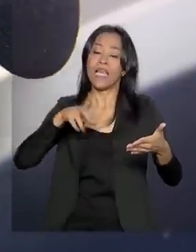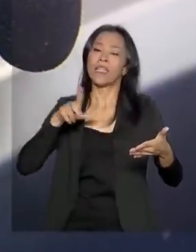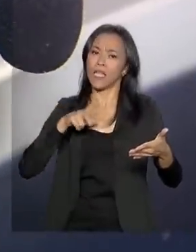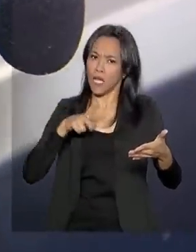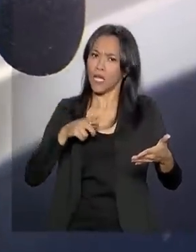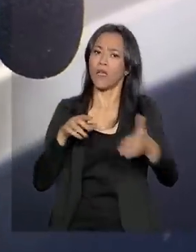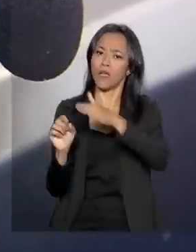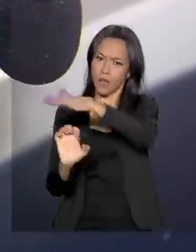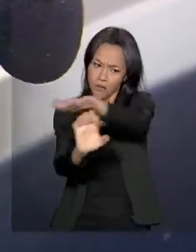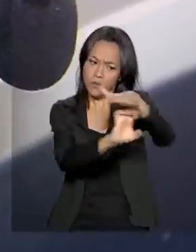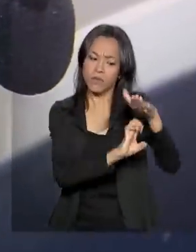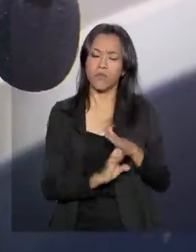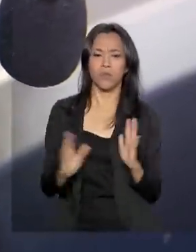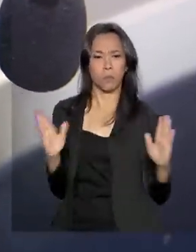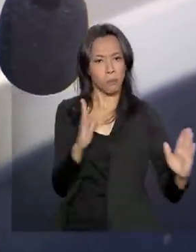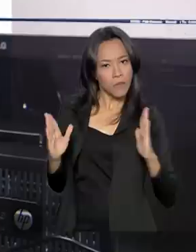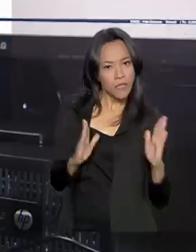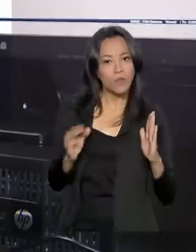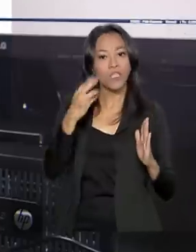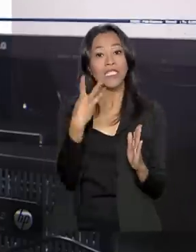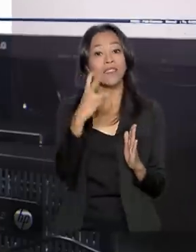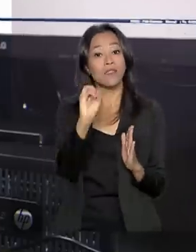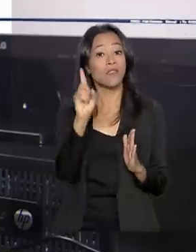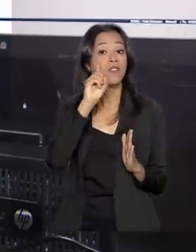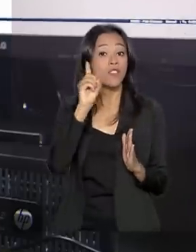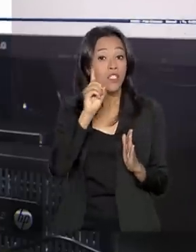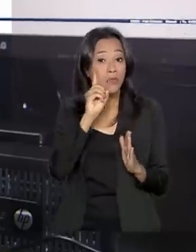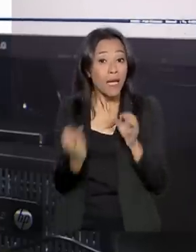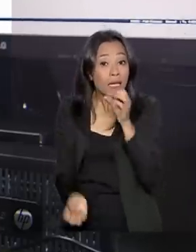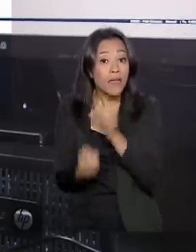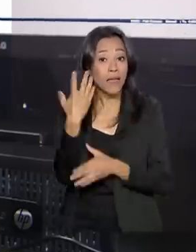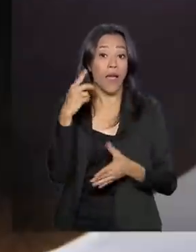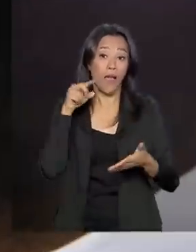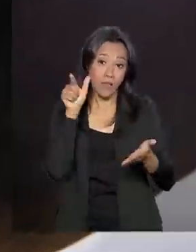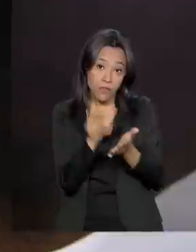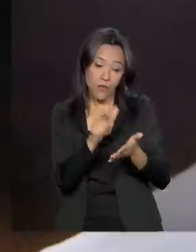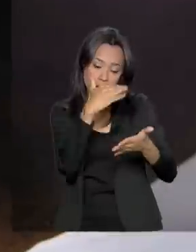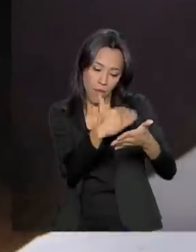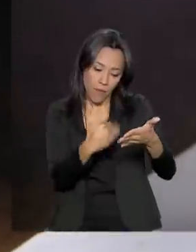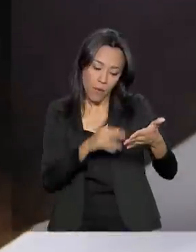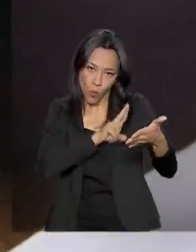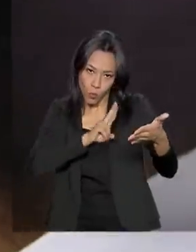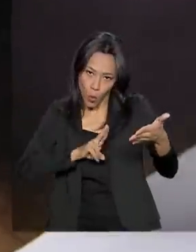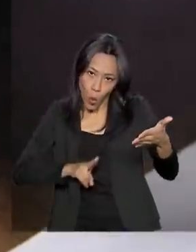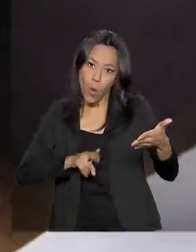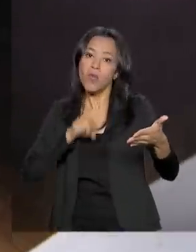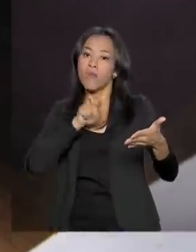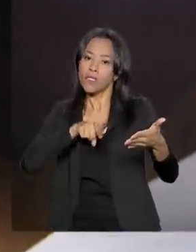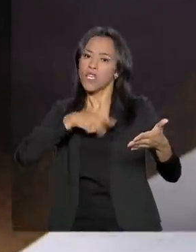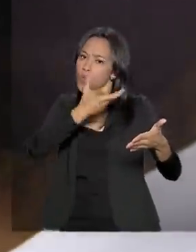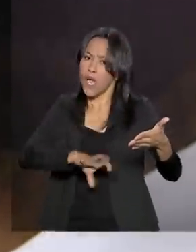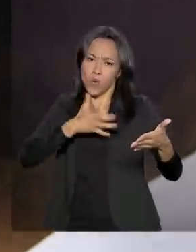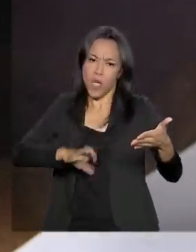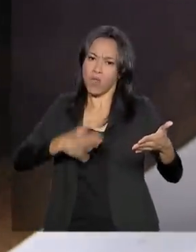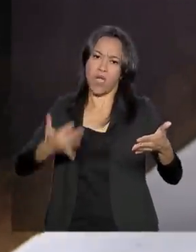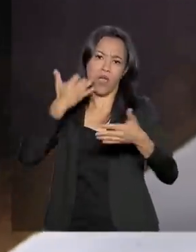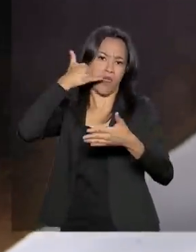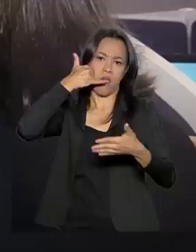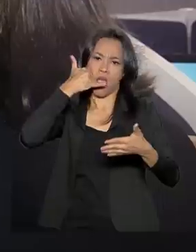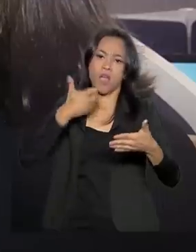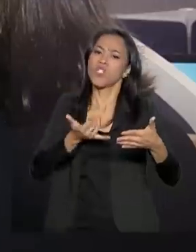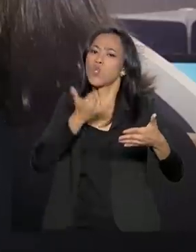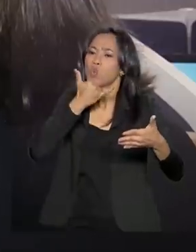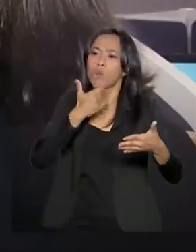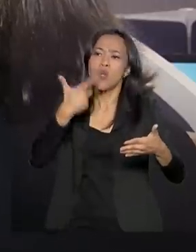prazo de 30 dias para criar e divulgar um canal pelo qual o consumidor possa manifestar o seu desejo de